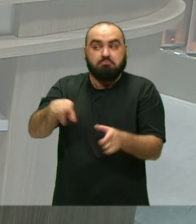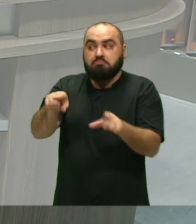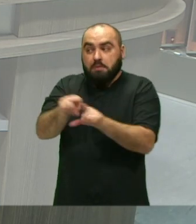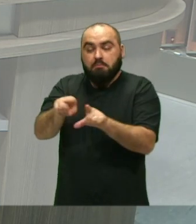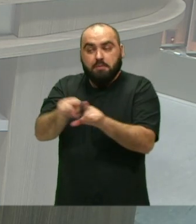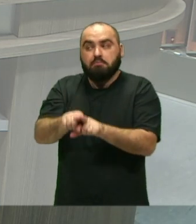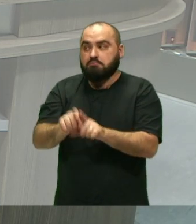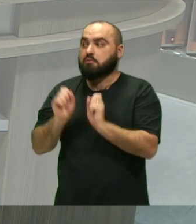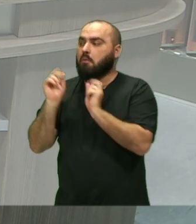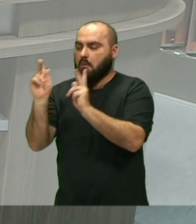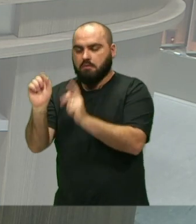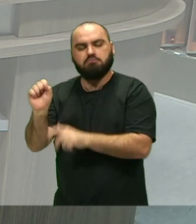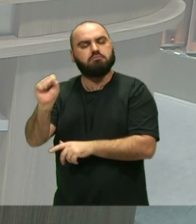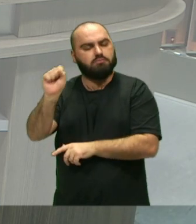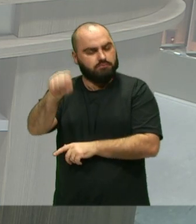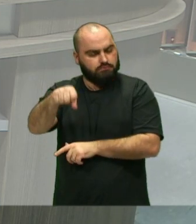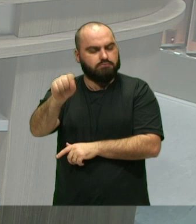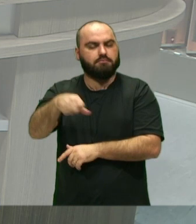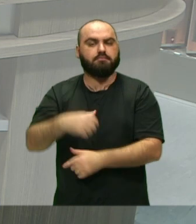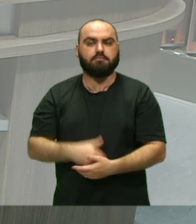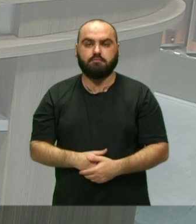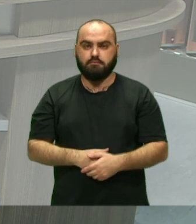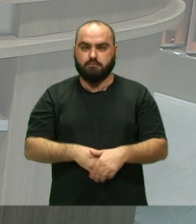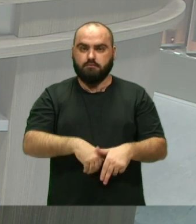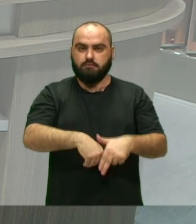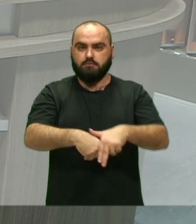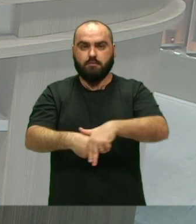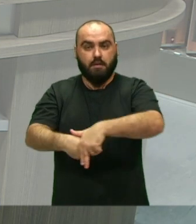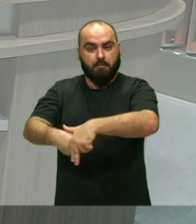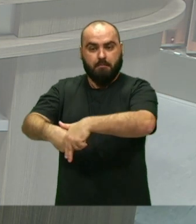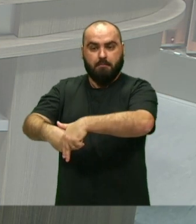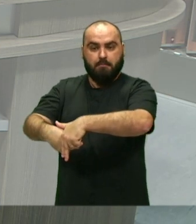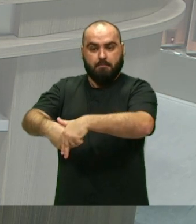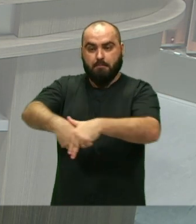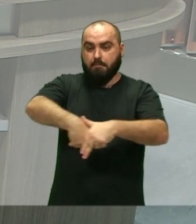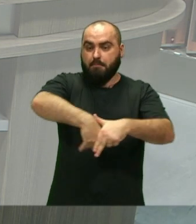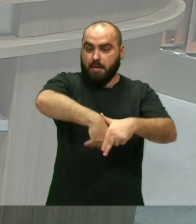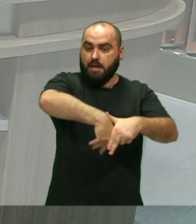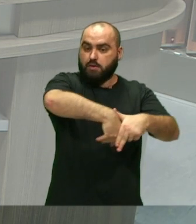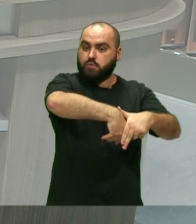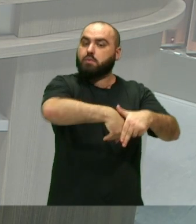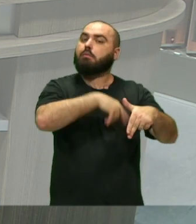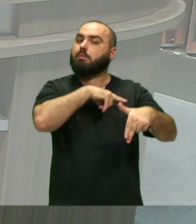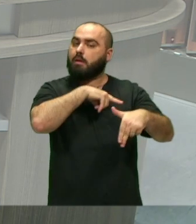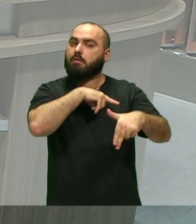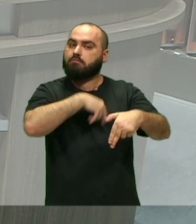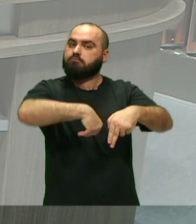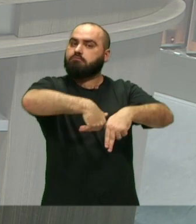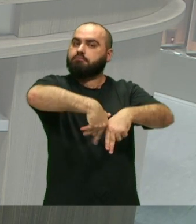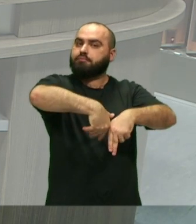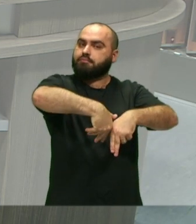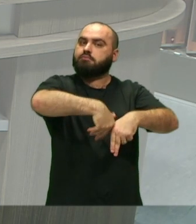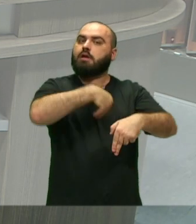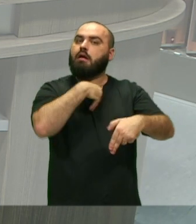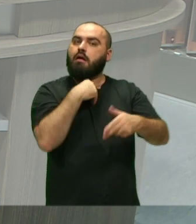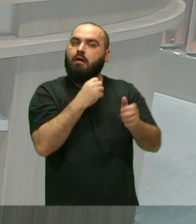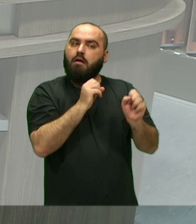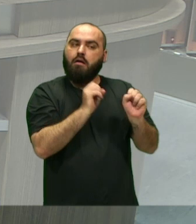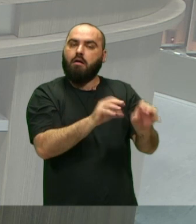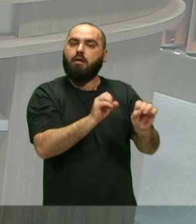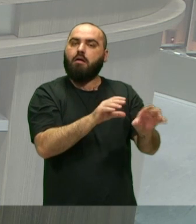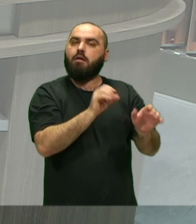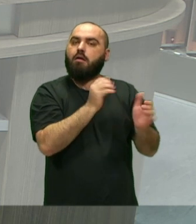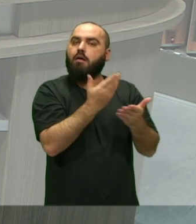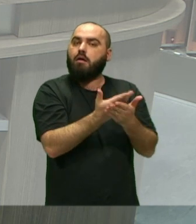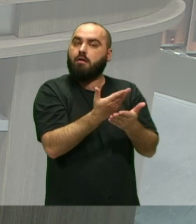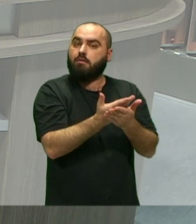forma Isso Com certeza O Maracatu Ele tem as alas A mestra tem Muito mais propriedade Até para explicar Do que eu Mas tem as alas E uma